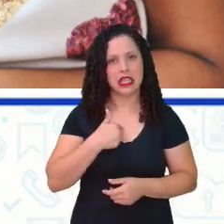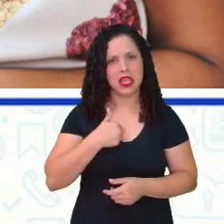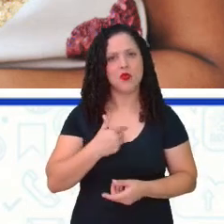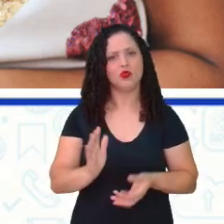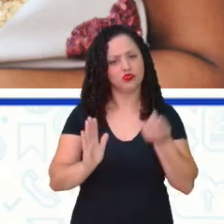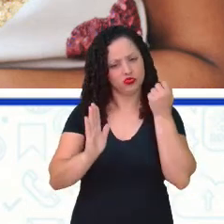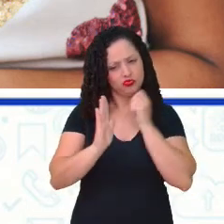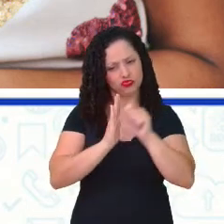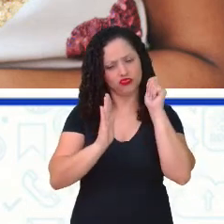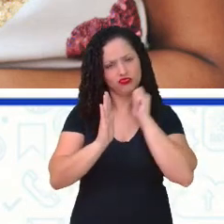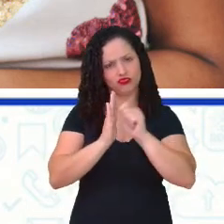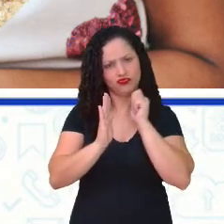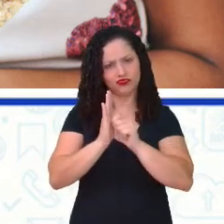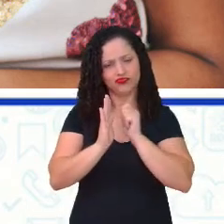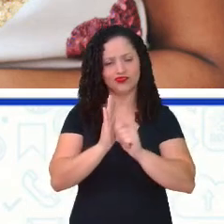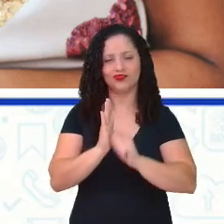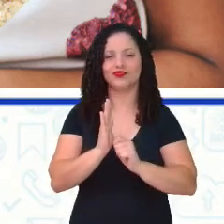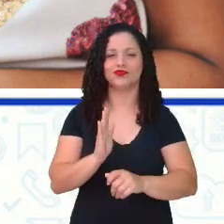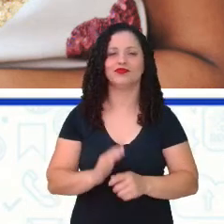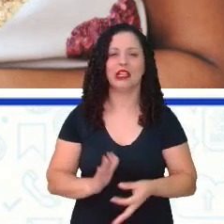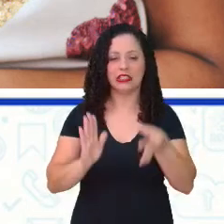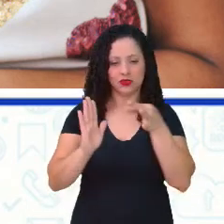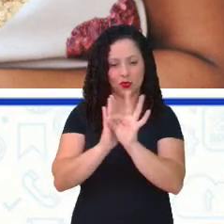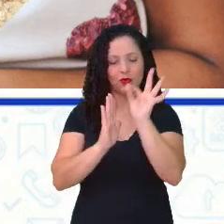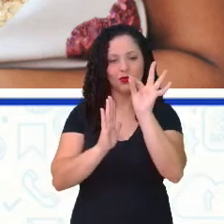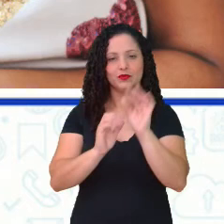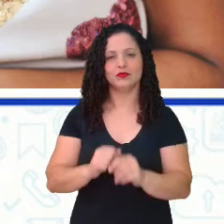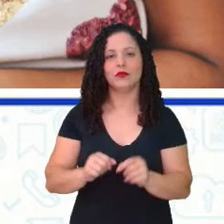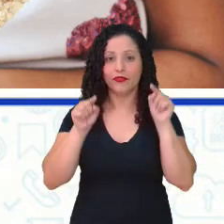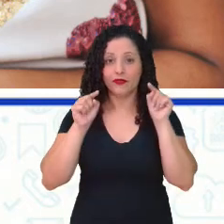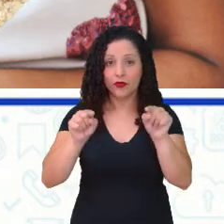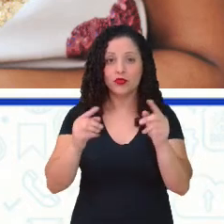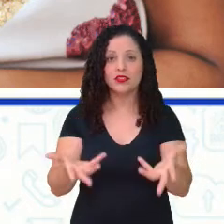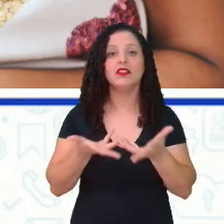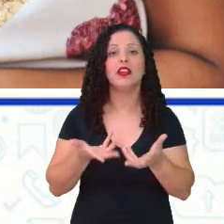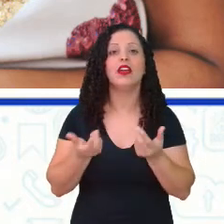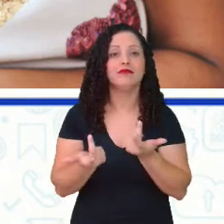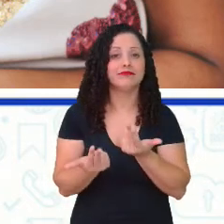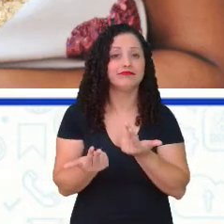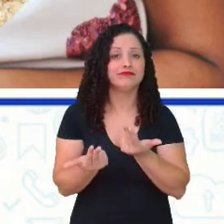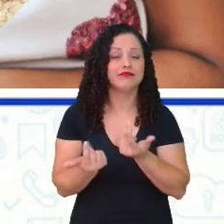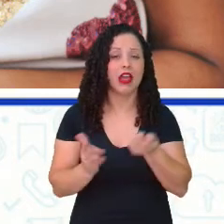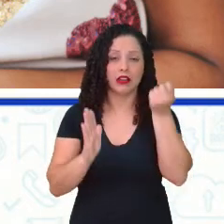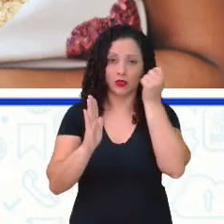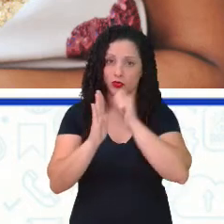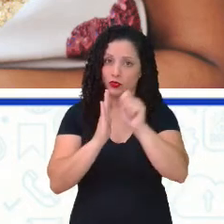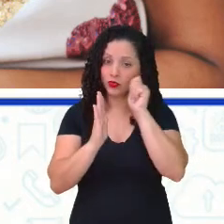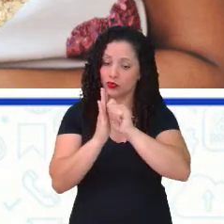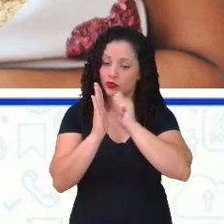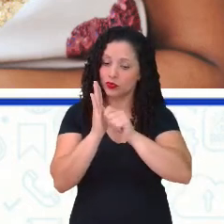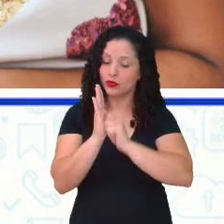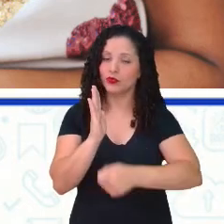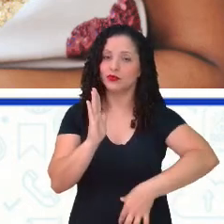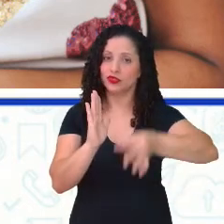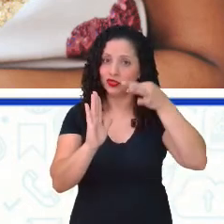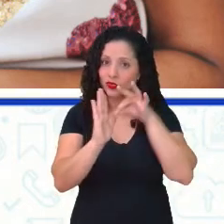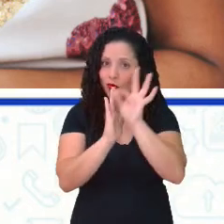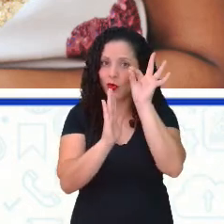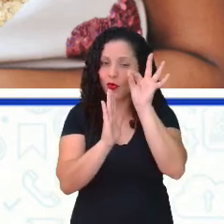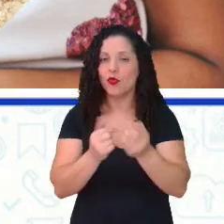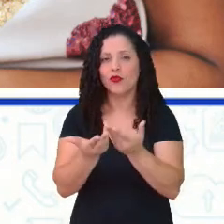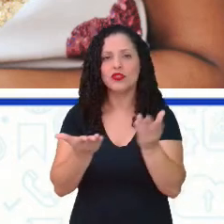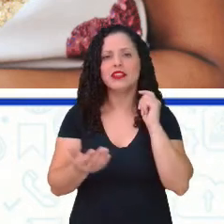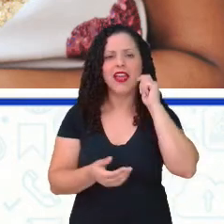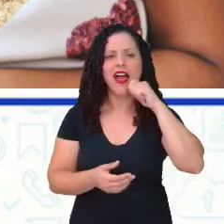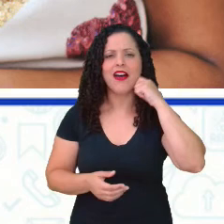escritora. Então, qual é o seu sonho? É ser um escritor, uma escritora? É ser o quê? É ser ator,